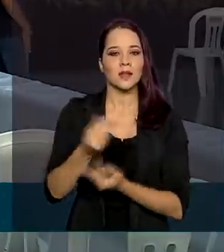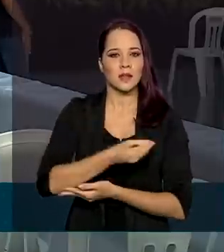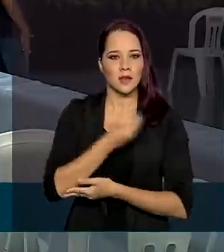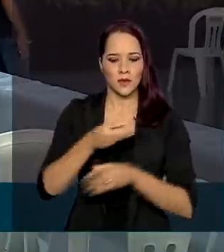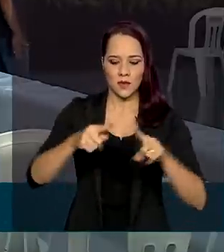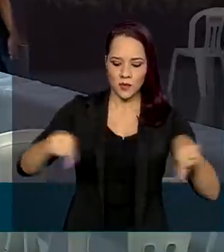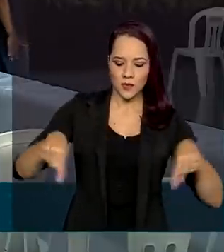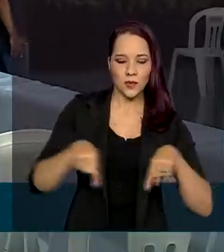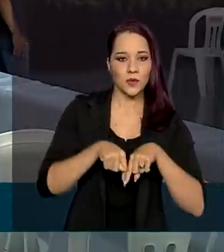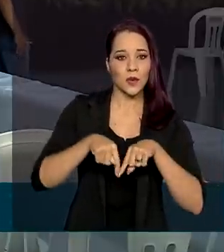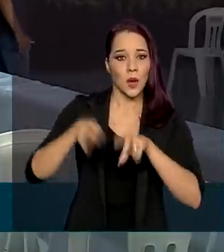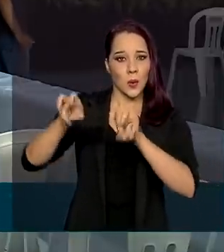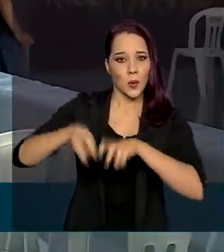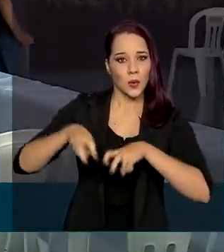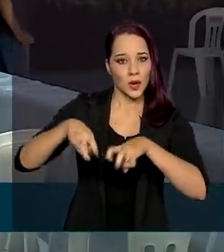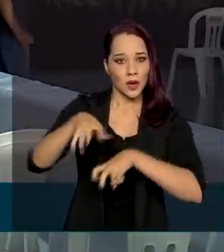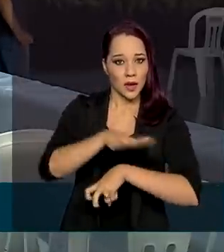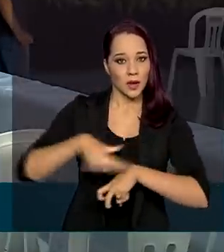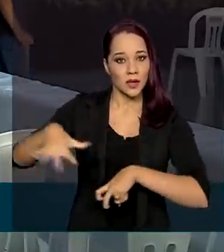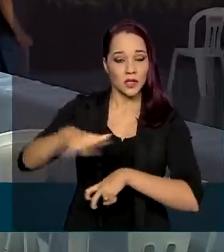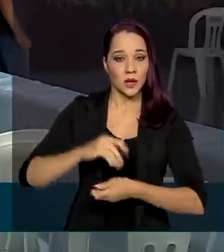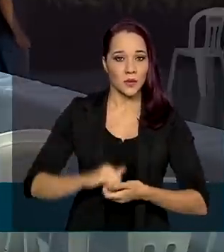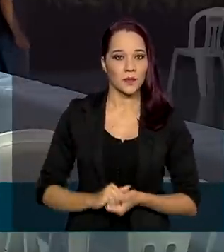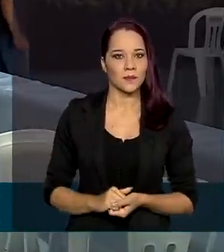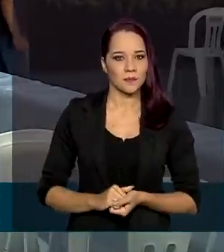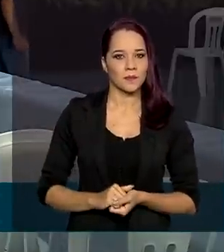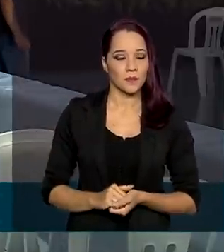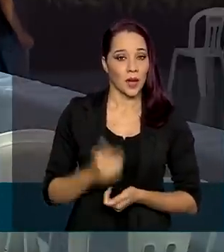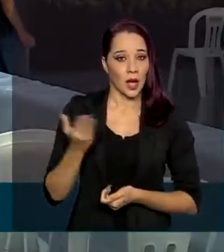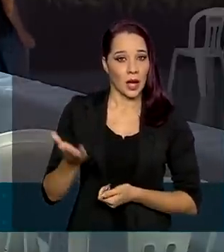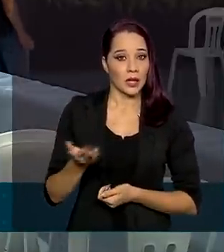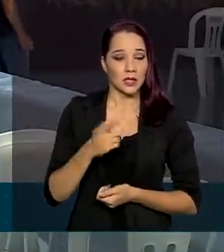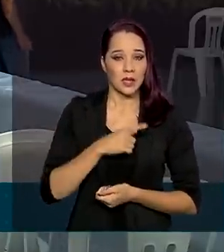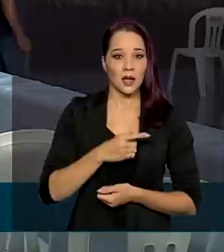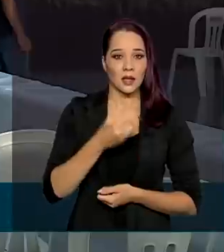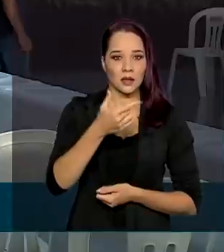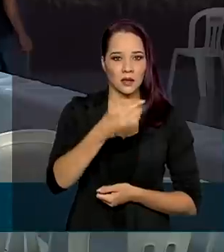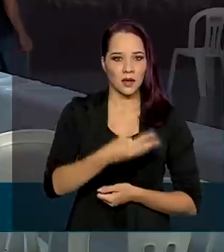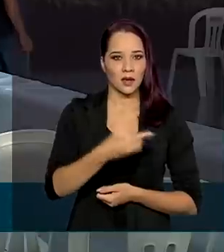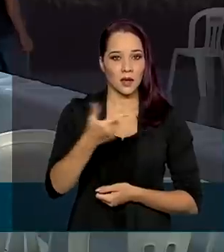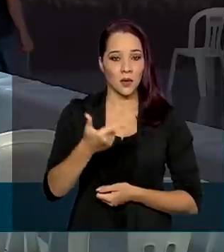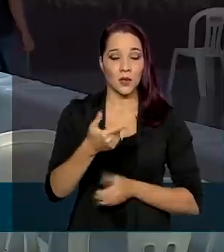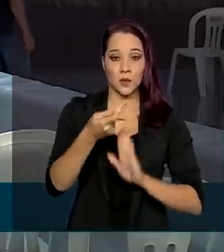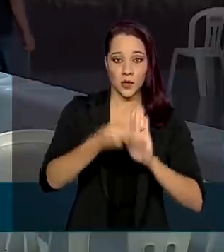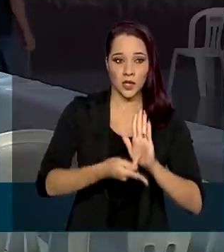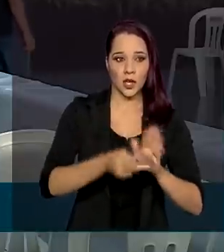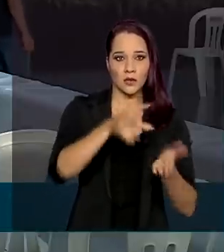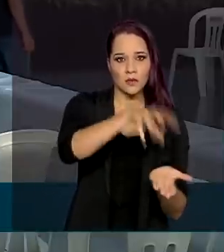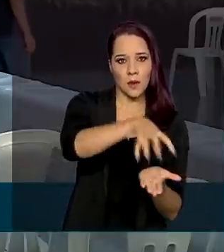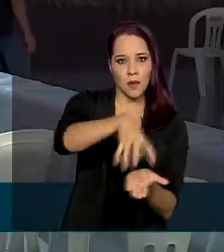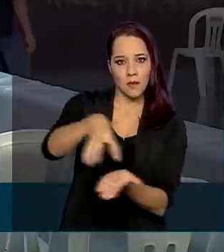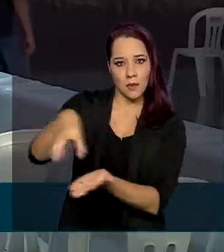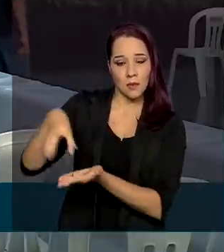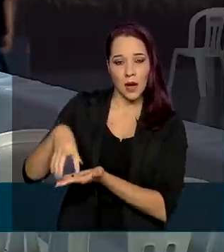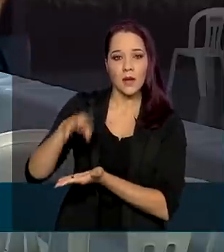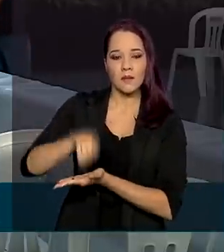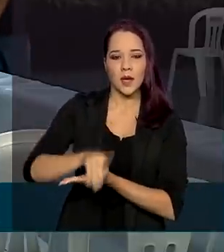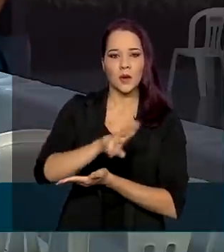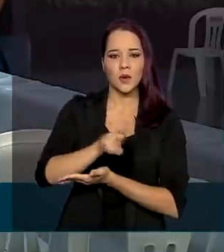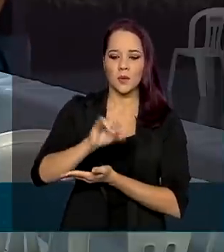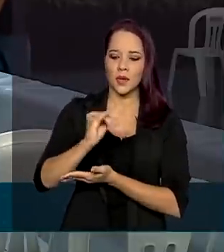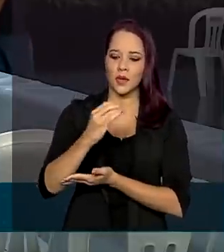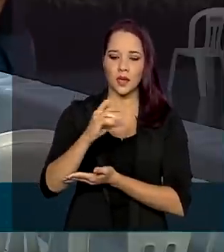assentamentos rurais aqui da região. Elas vivem em 32 projetos de assentamento administrados pelo INCRA.